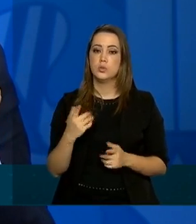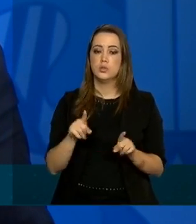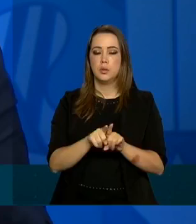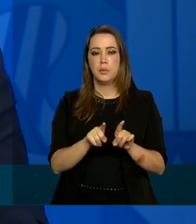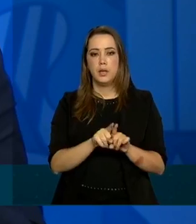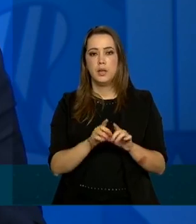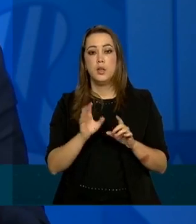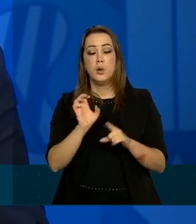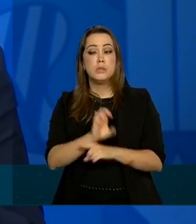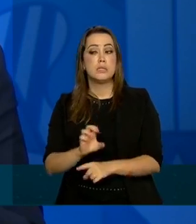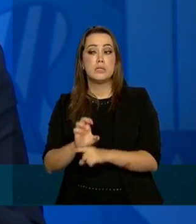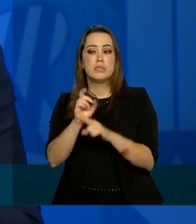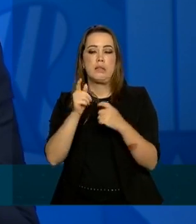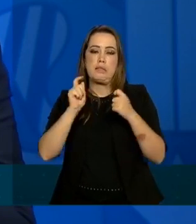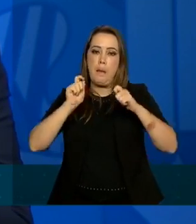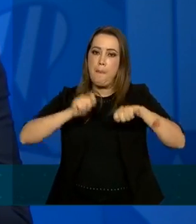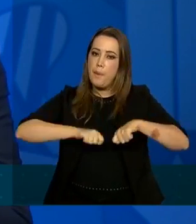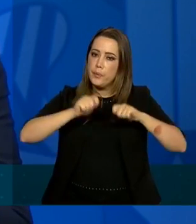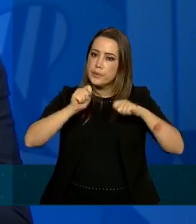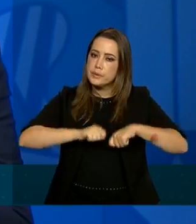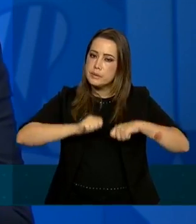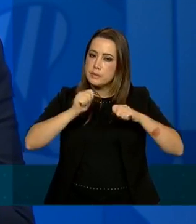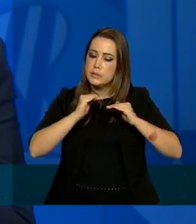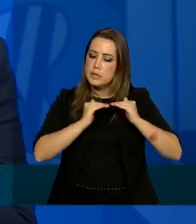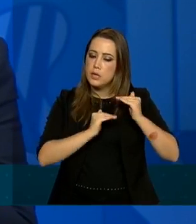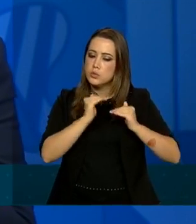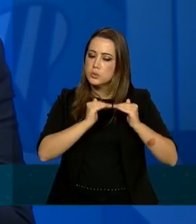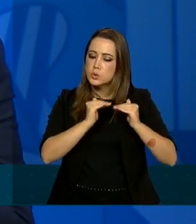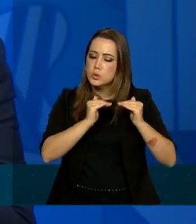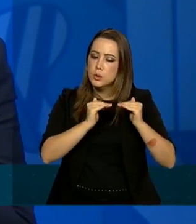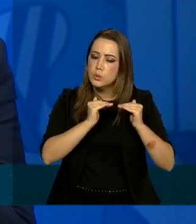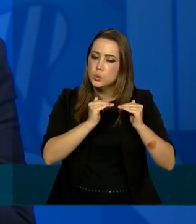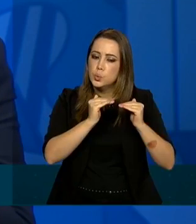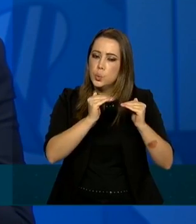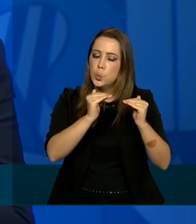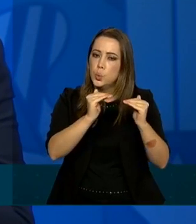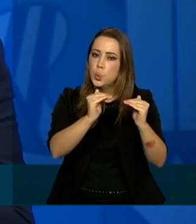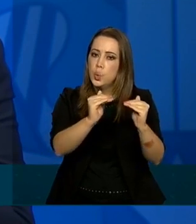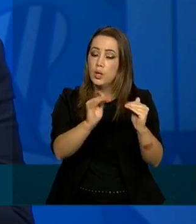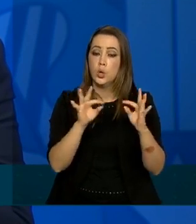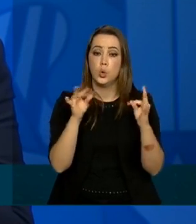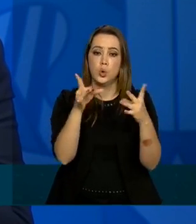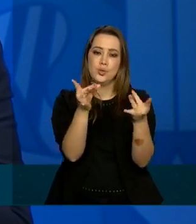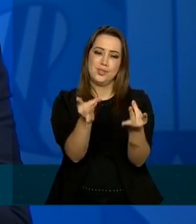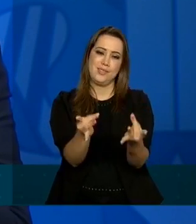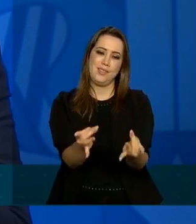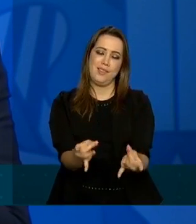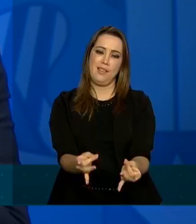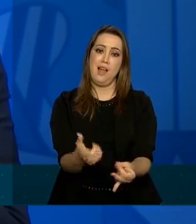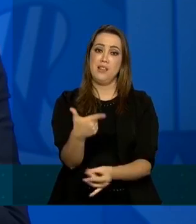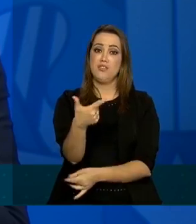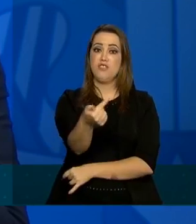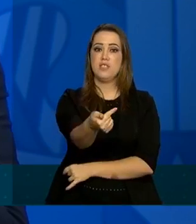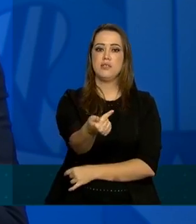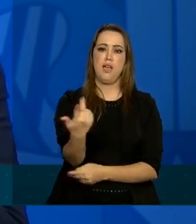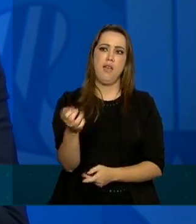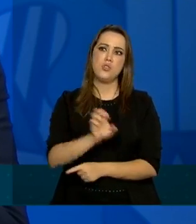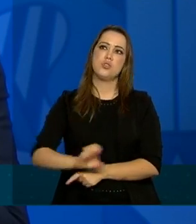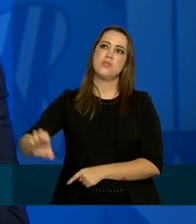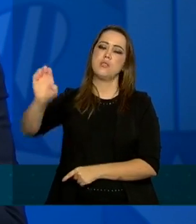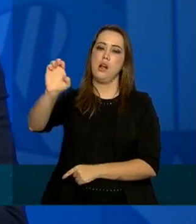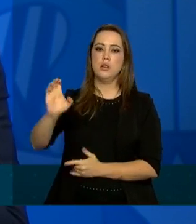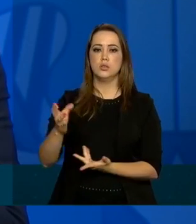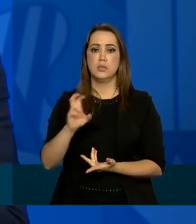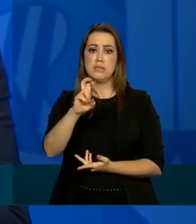estados em que você tem tendência de estabilização todos esses detalhes porque são muitos são 27 estados são 5